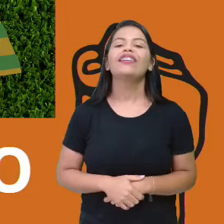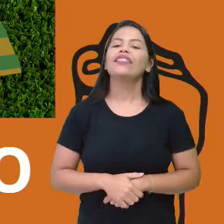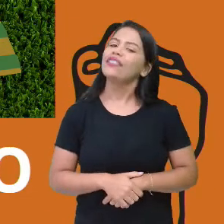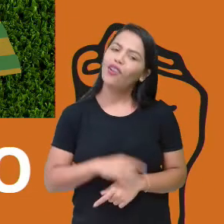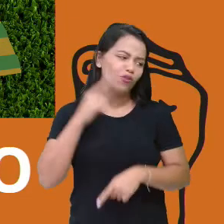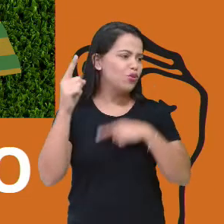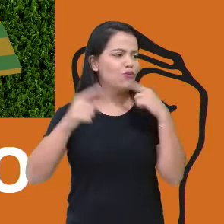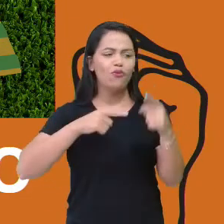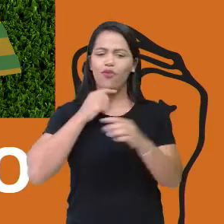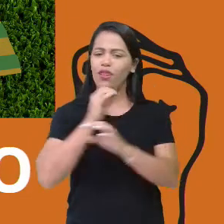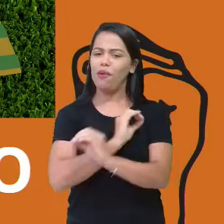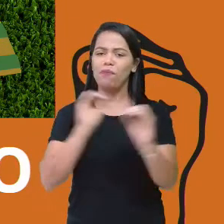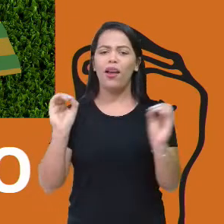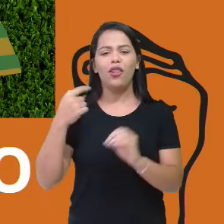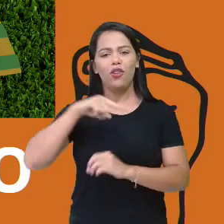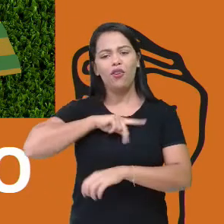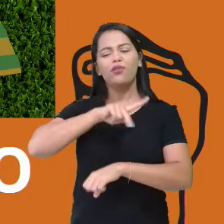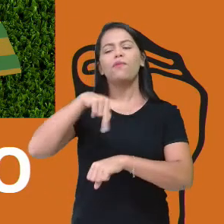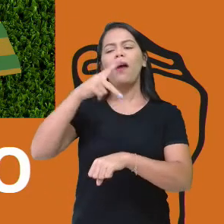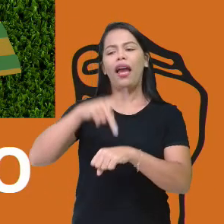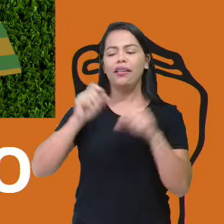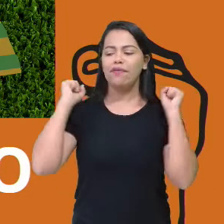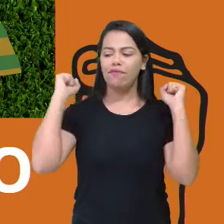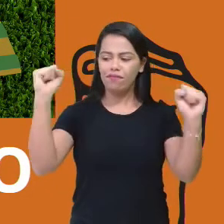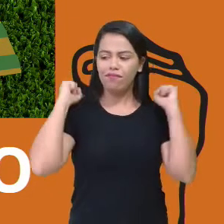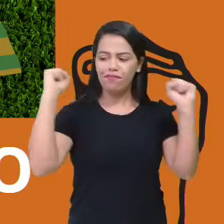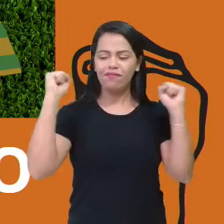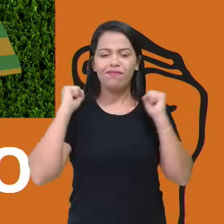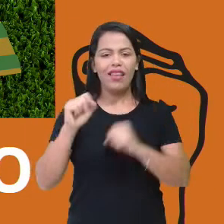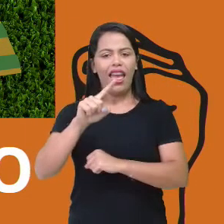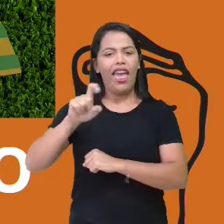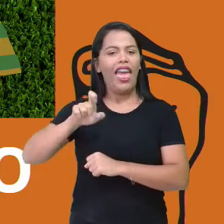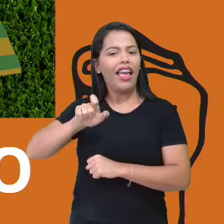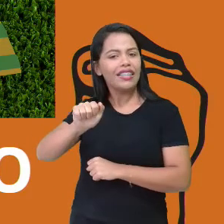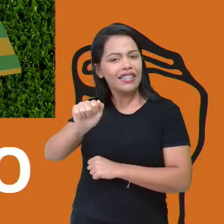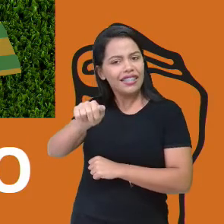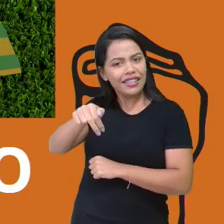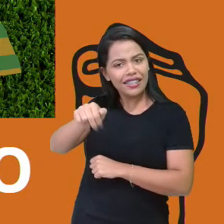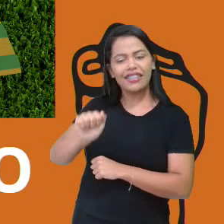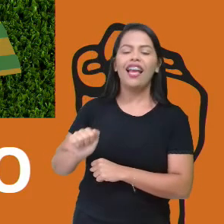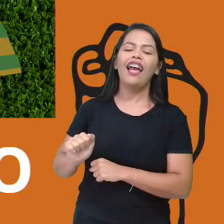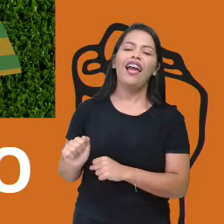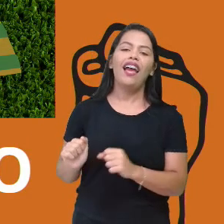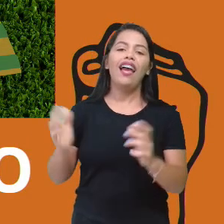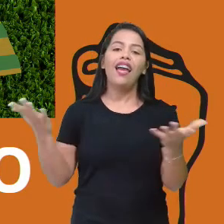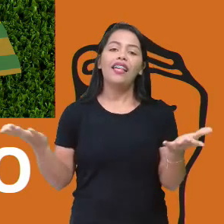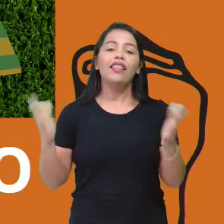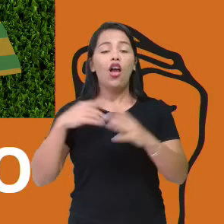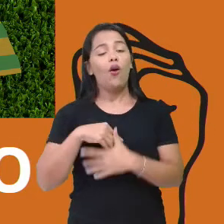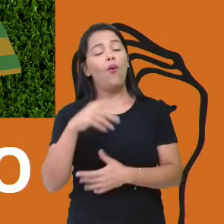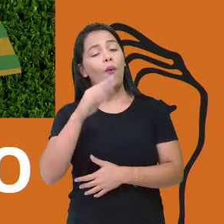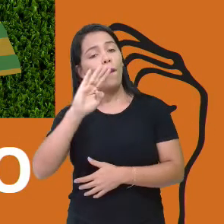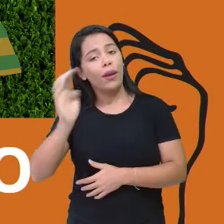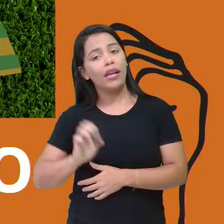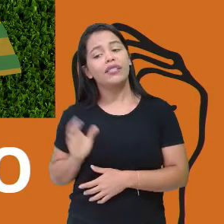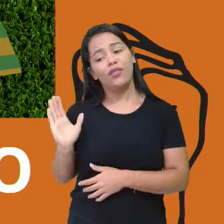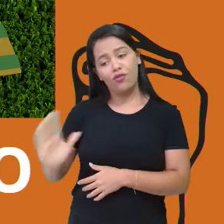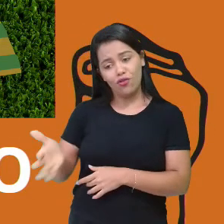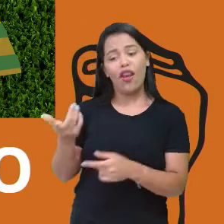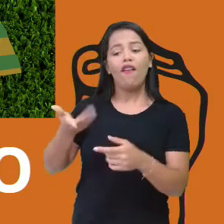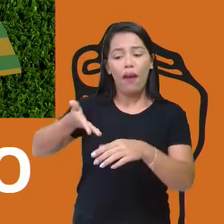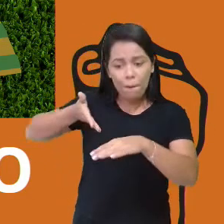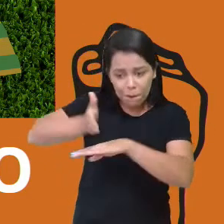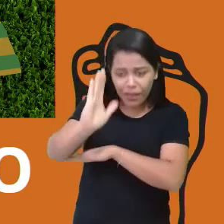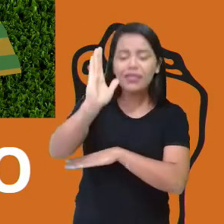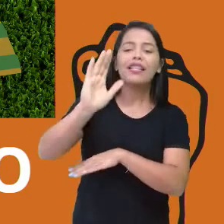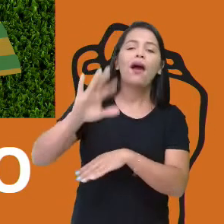dúvida, né? Nosso país. Pois é. Tem que torcer por ele. o hexacampeonato que está chegando aí às portas, o Brasil já está classificado para as